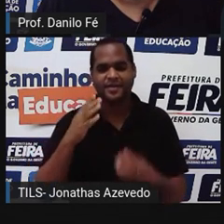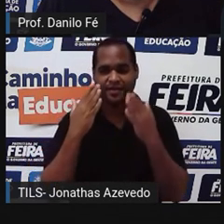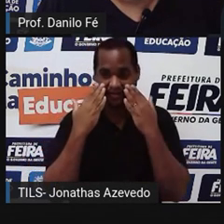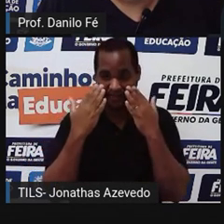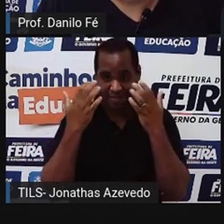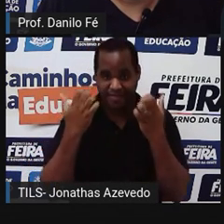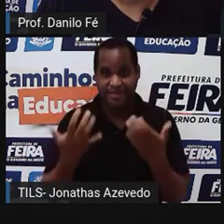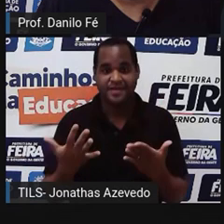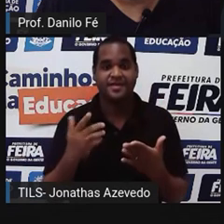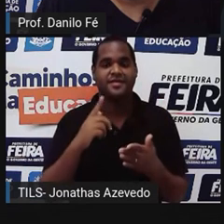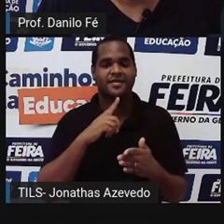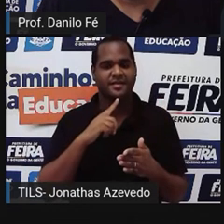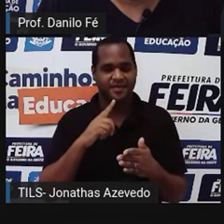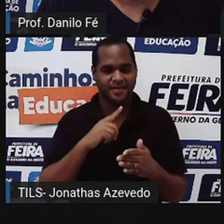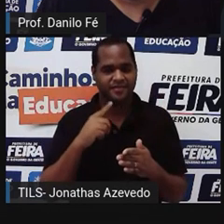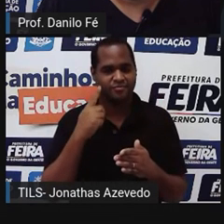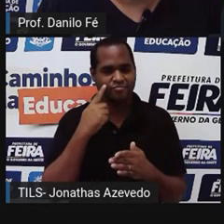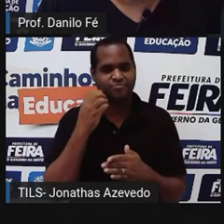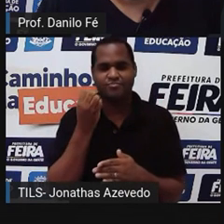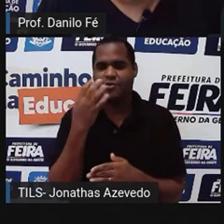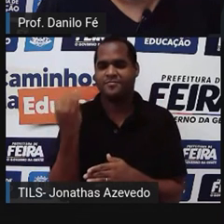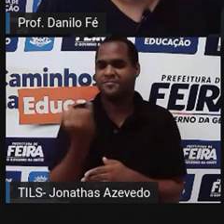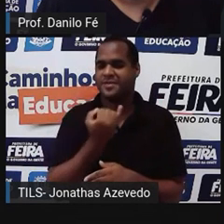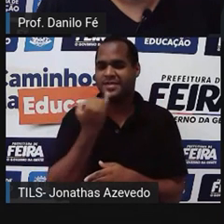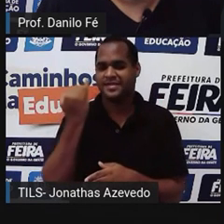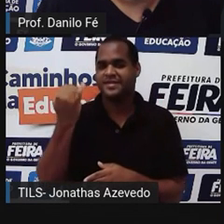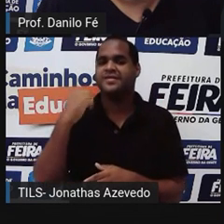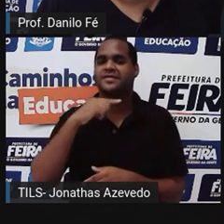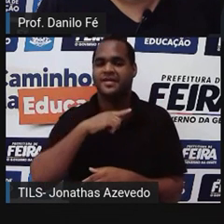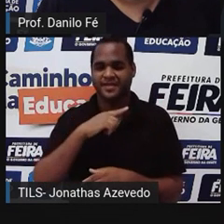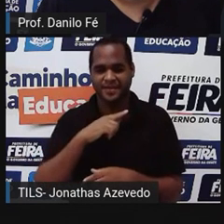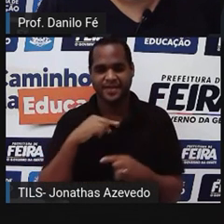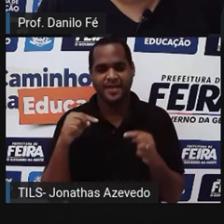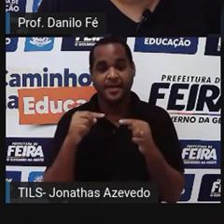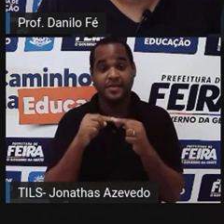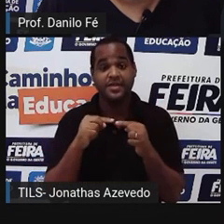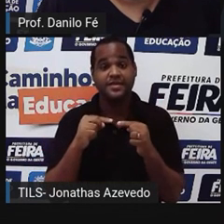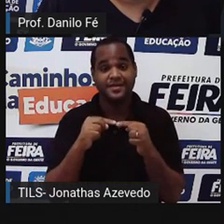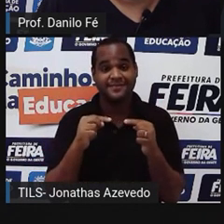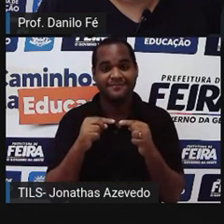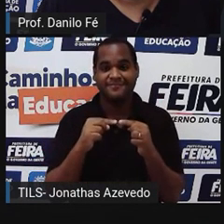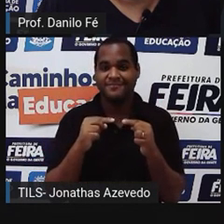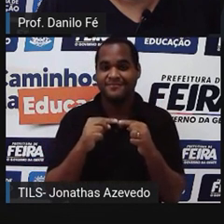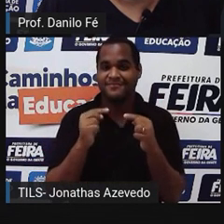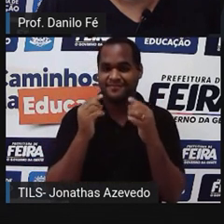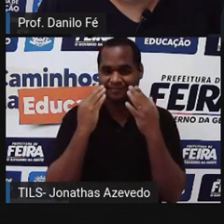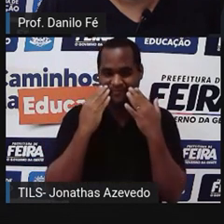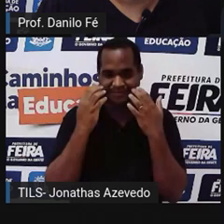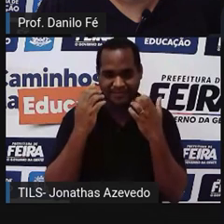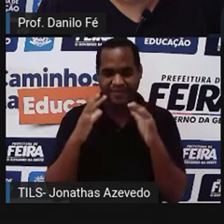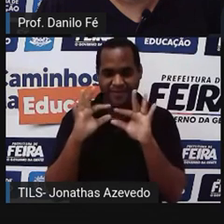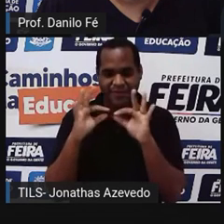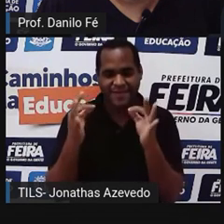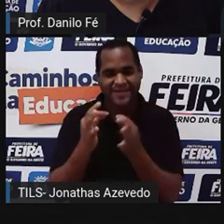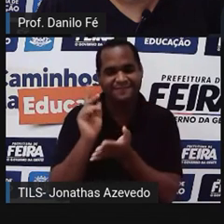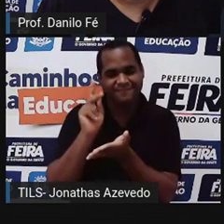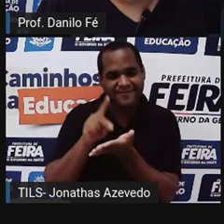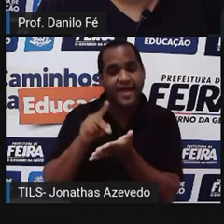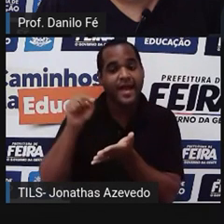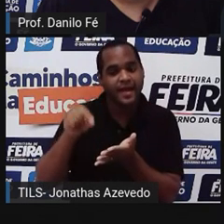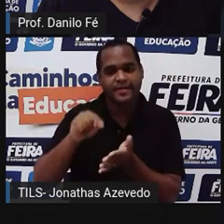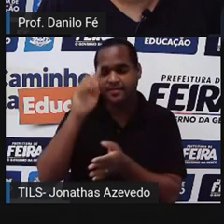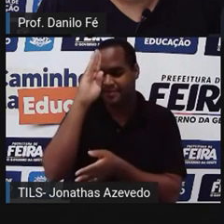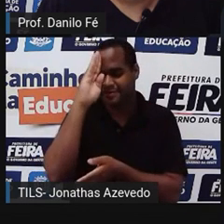de um modo bem interessante a presença da família real aqui no Brasil